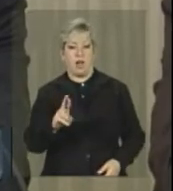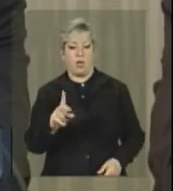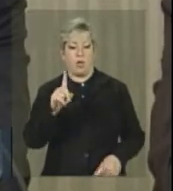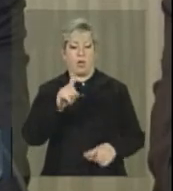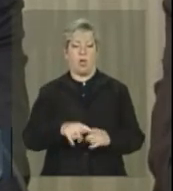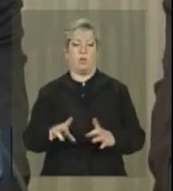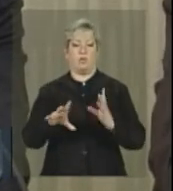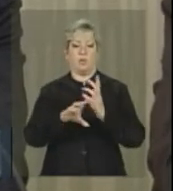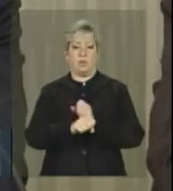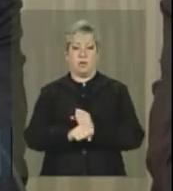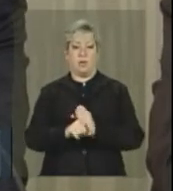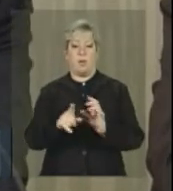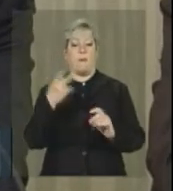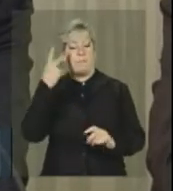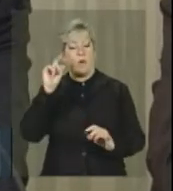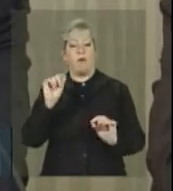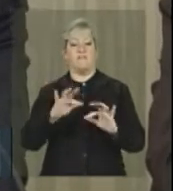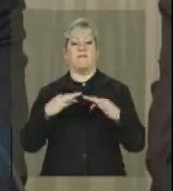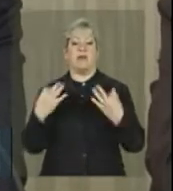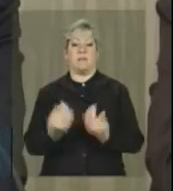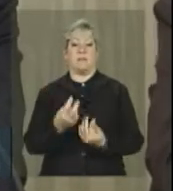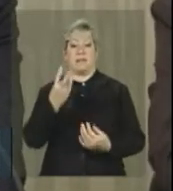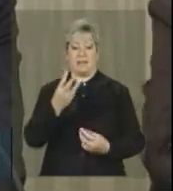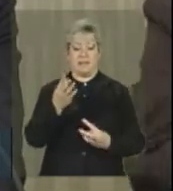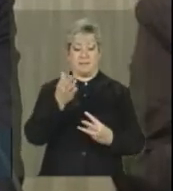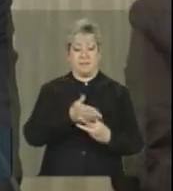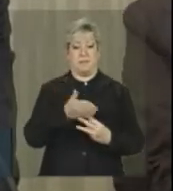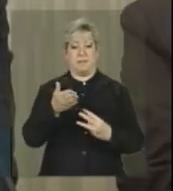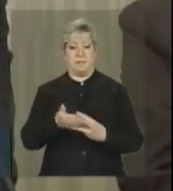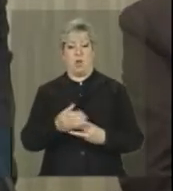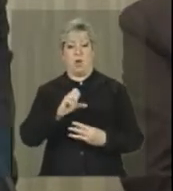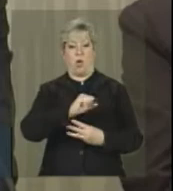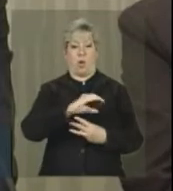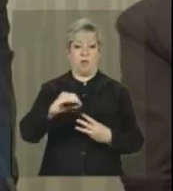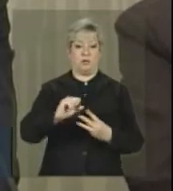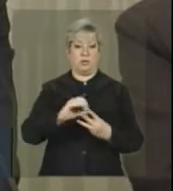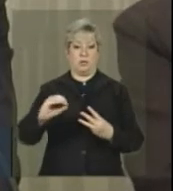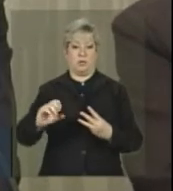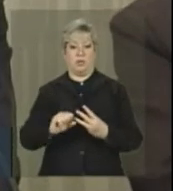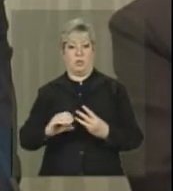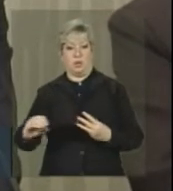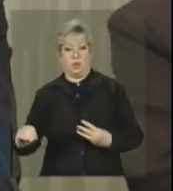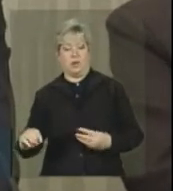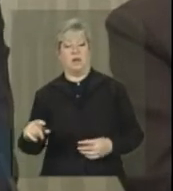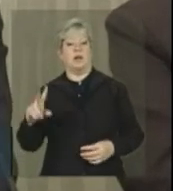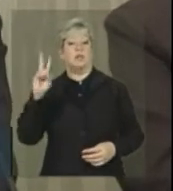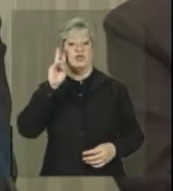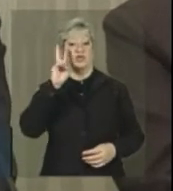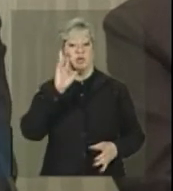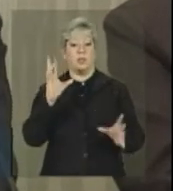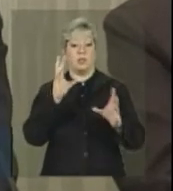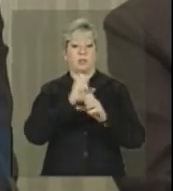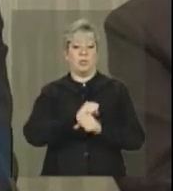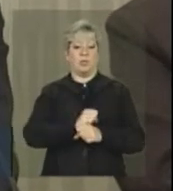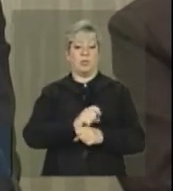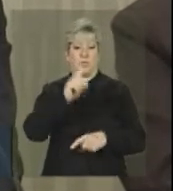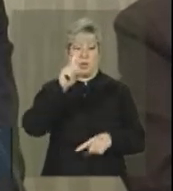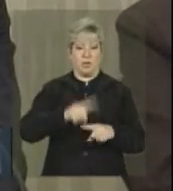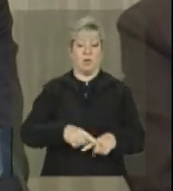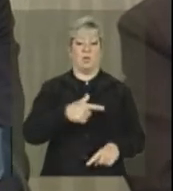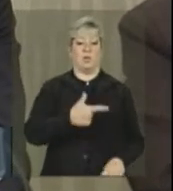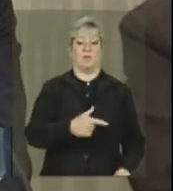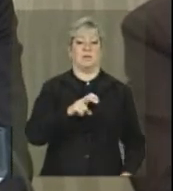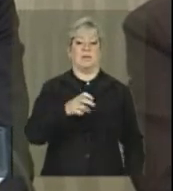por família, três parcelas de 800. O Janine me alertou, pode ter sido sobre o número total de famílias, são 253 mil